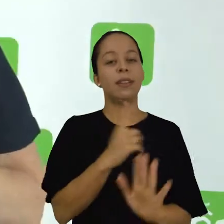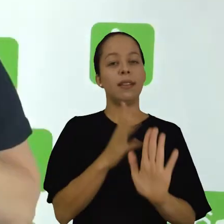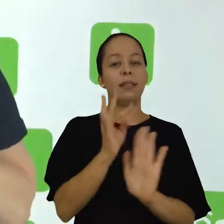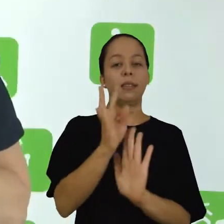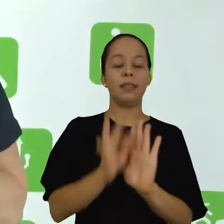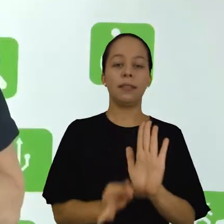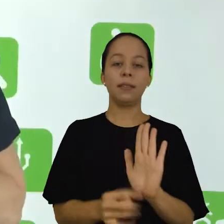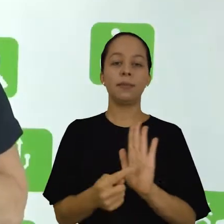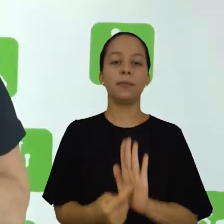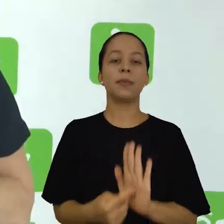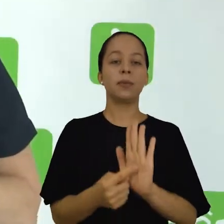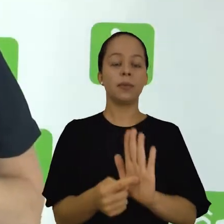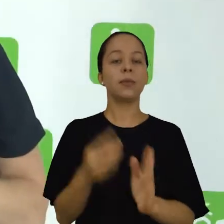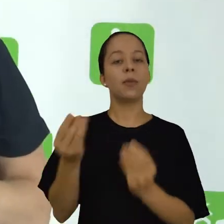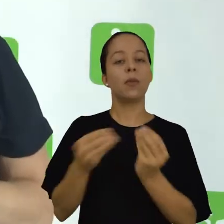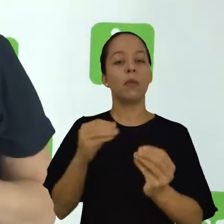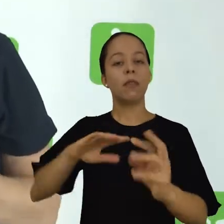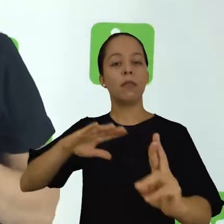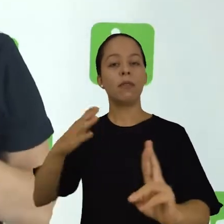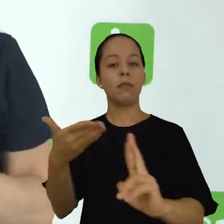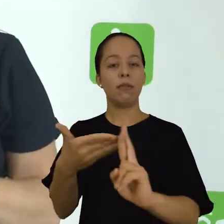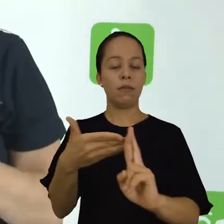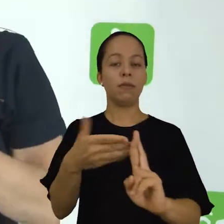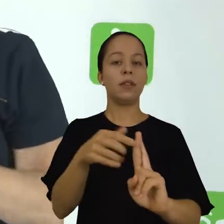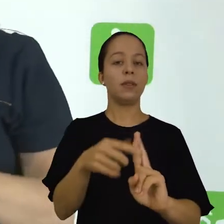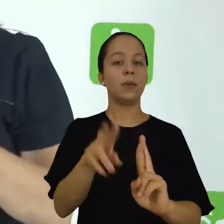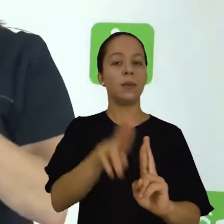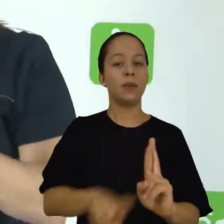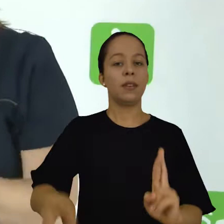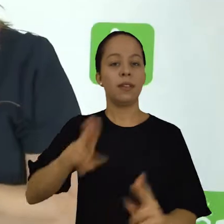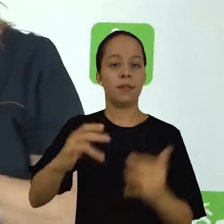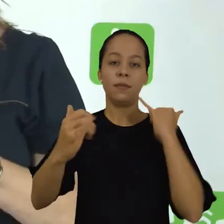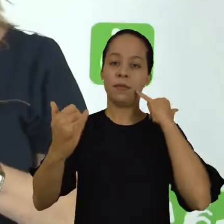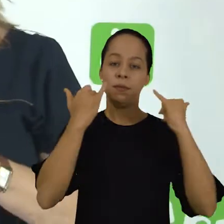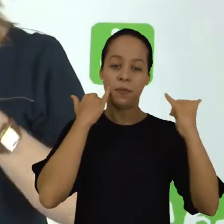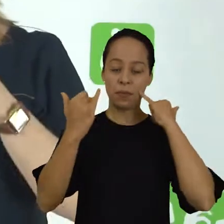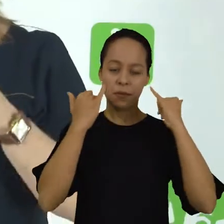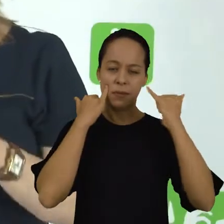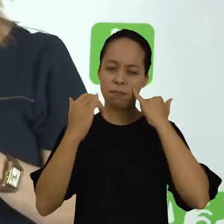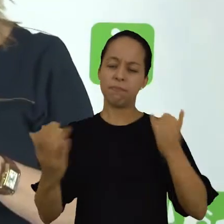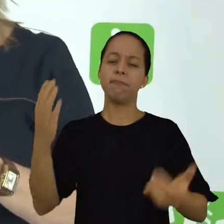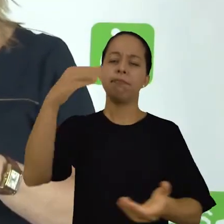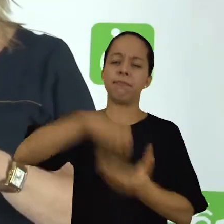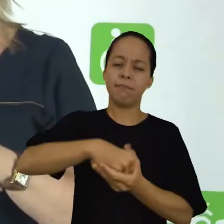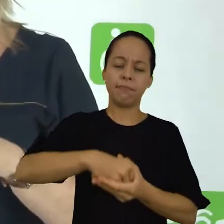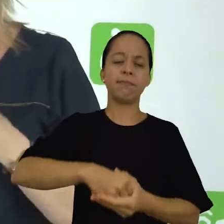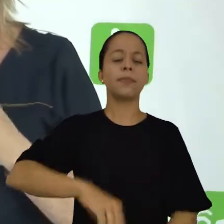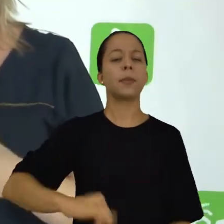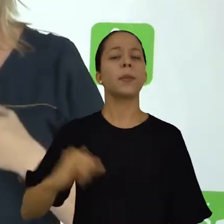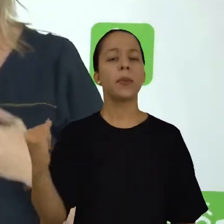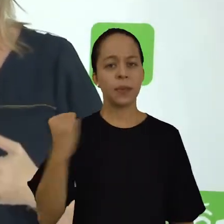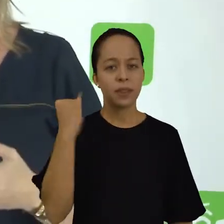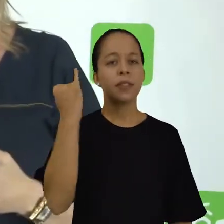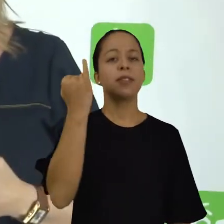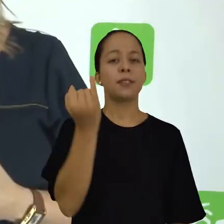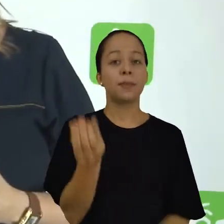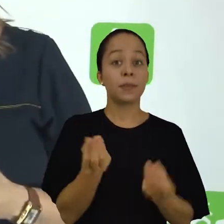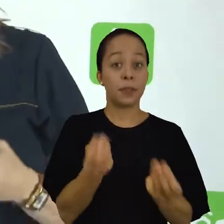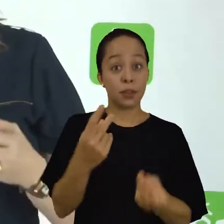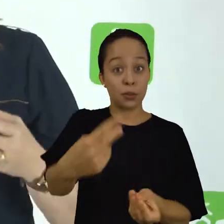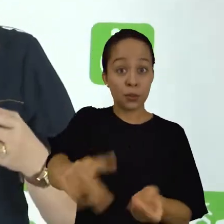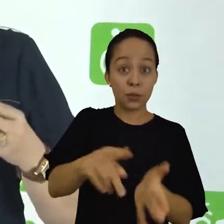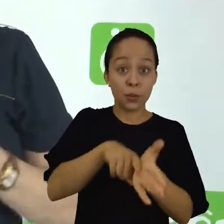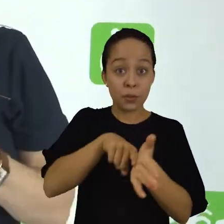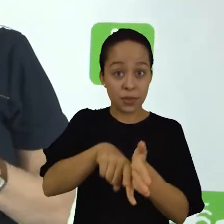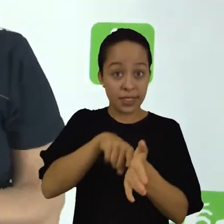texto muito interessante que fala sobre esse referenciar a informação, que é um item muito importante para